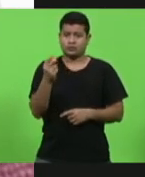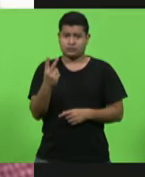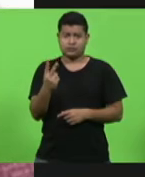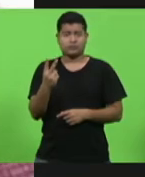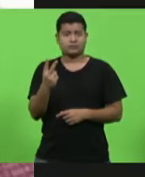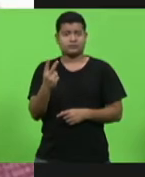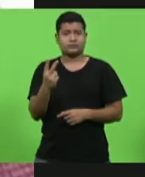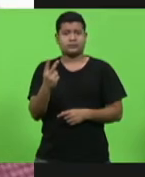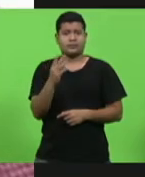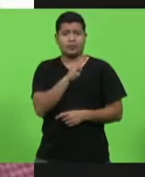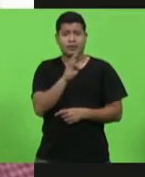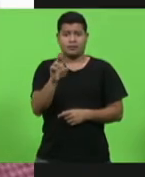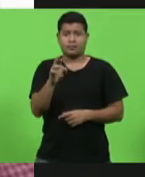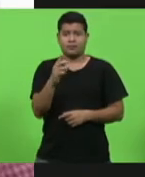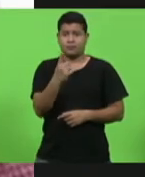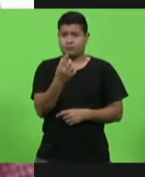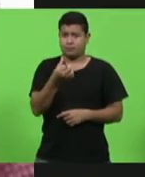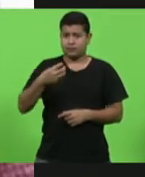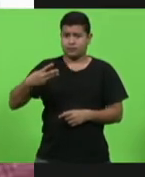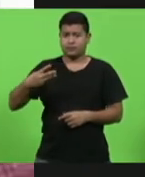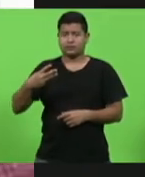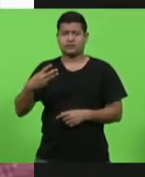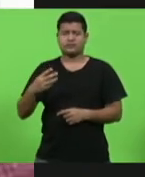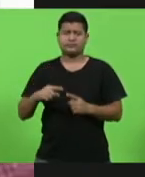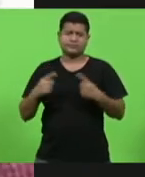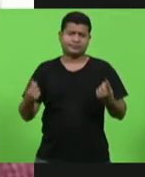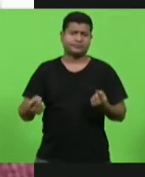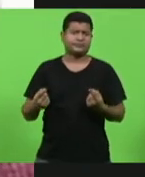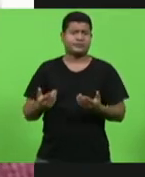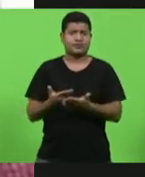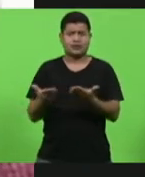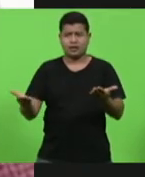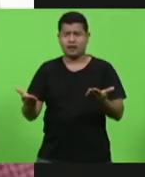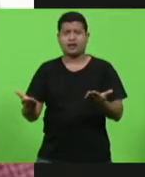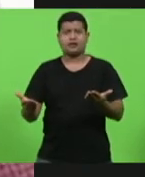BR-163, enfim, que ficarão